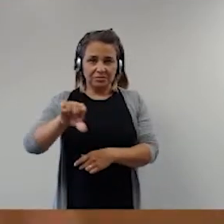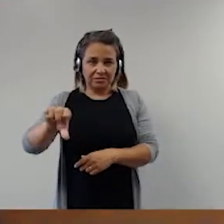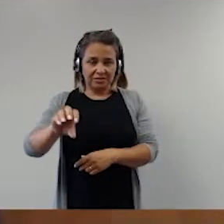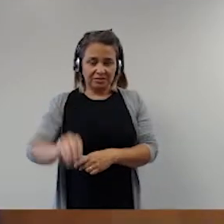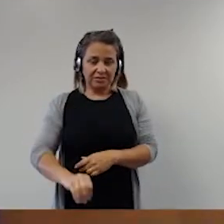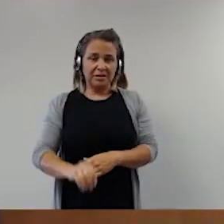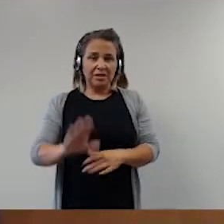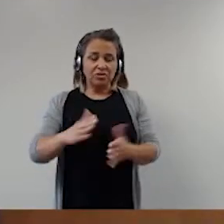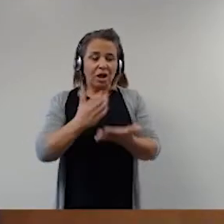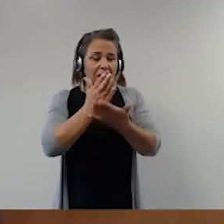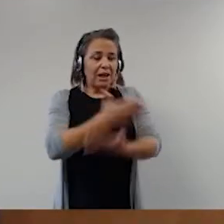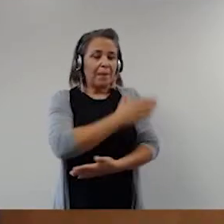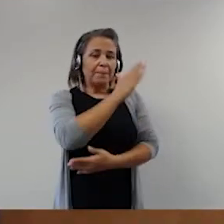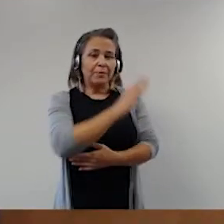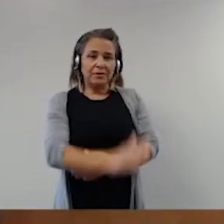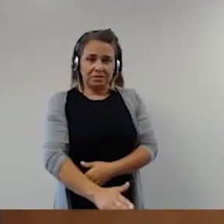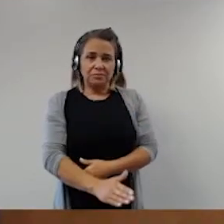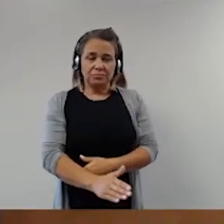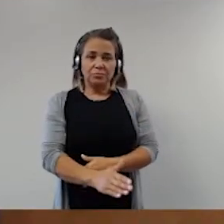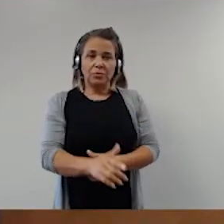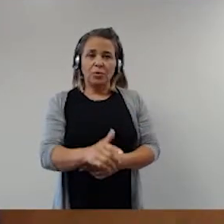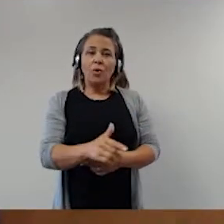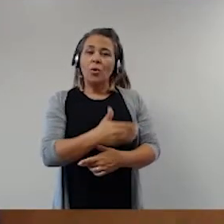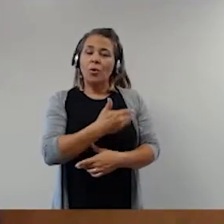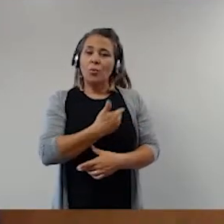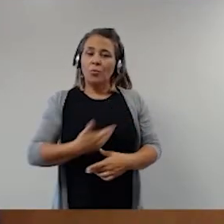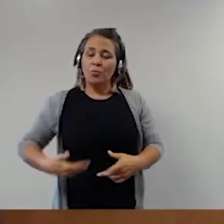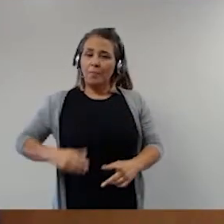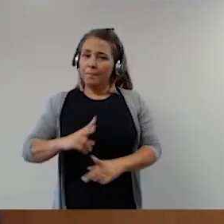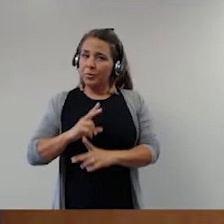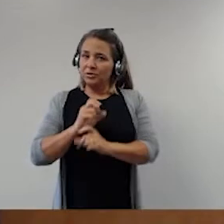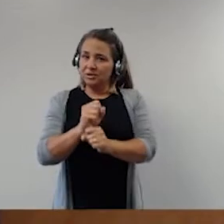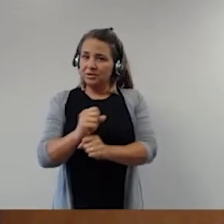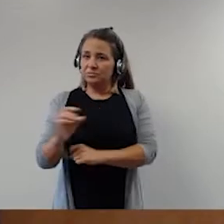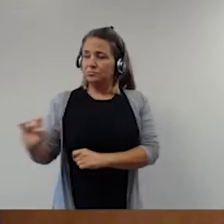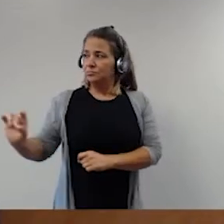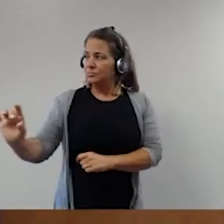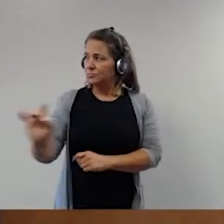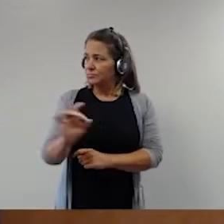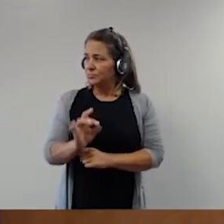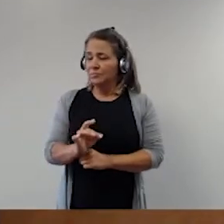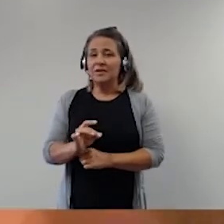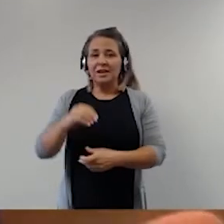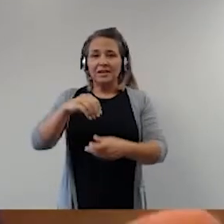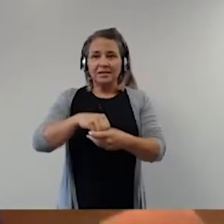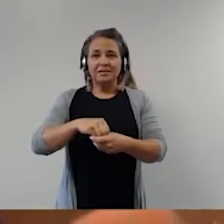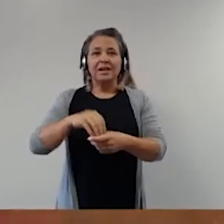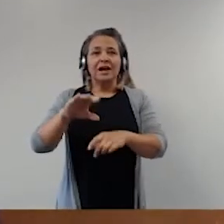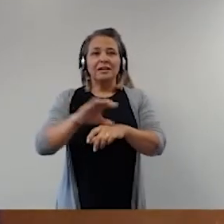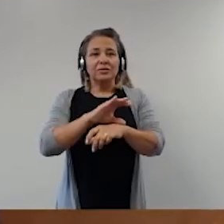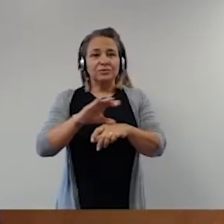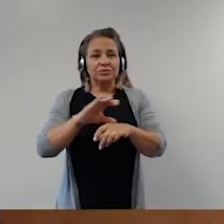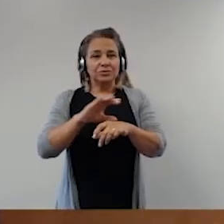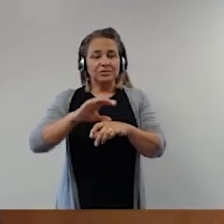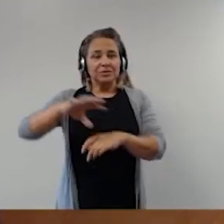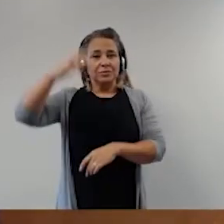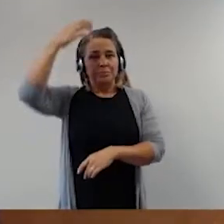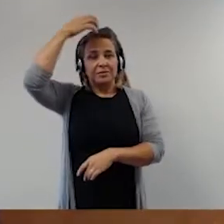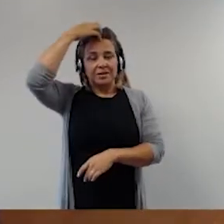da existência de um poder moderador que, na Constituição imperial, seria exercido